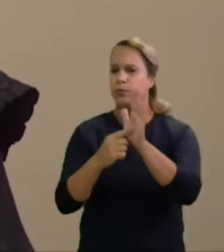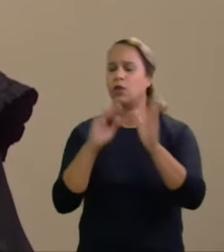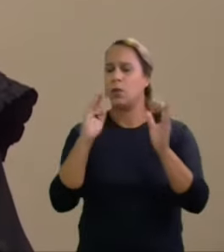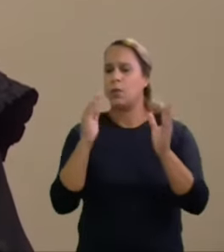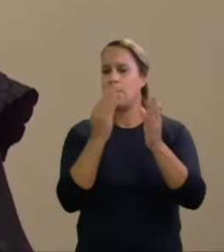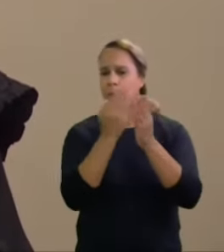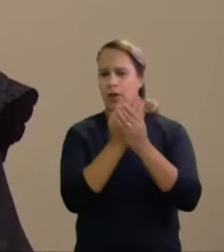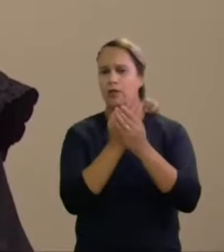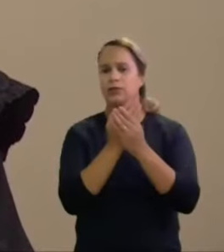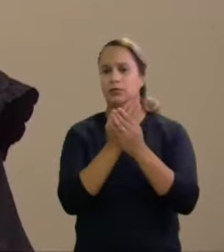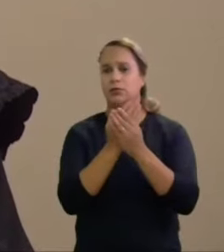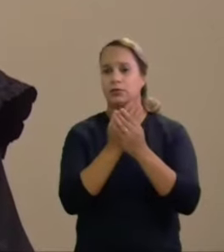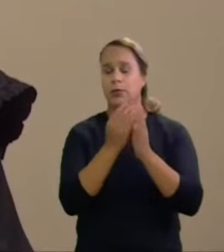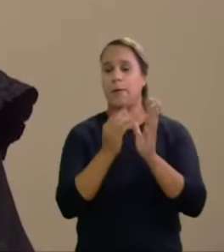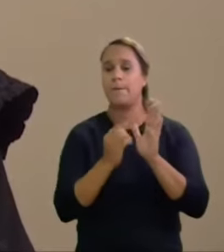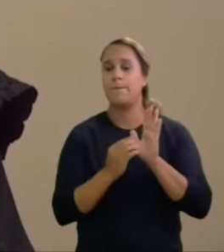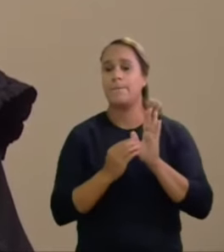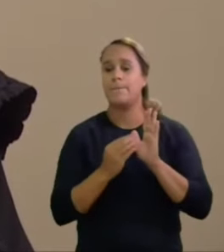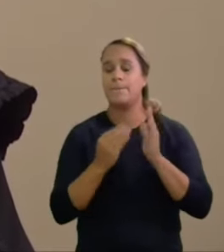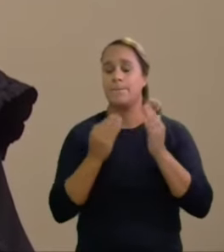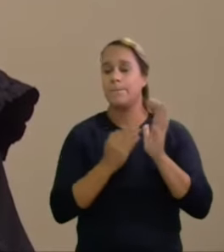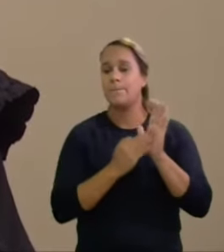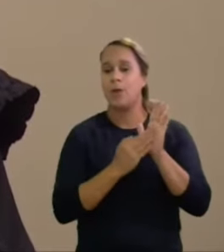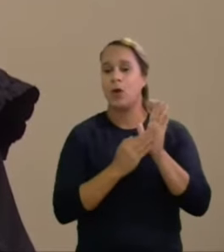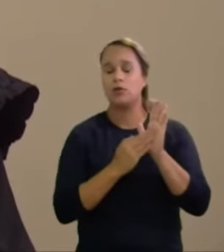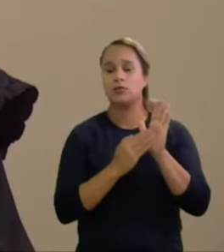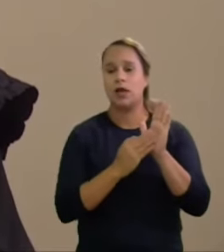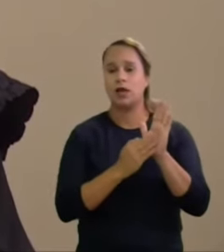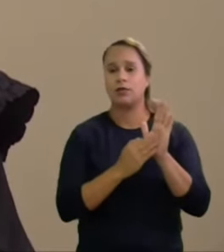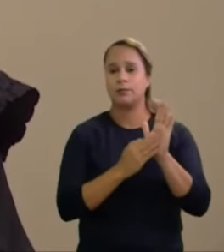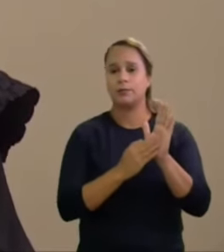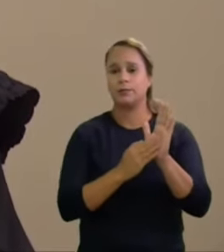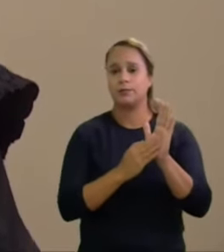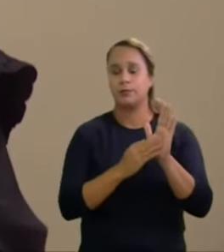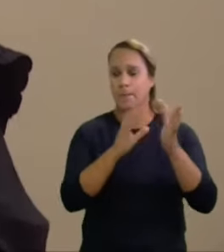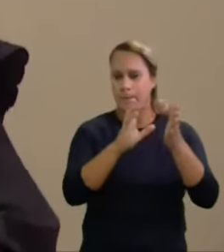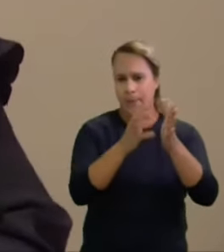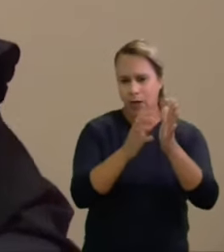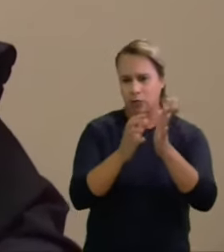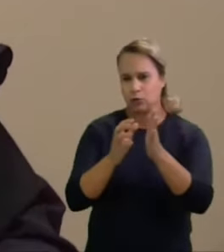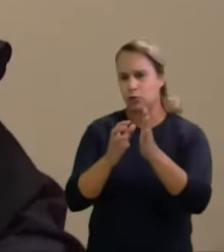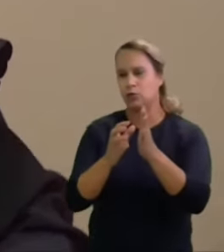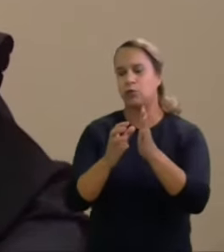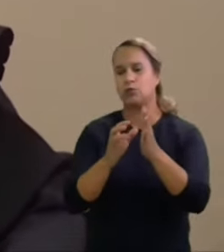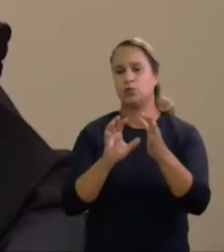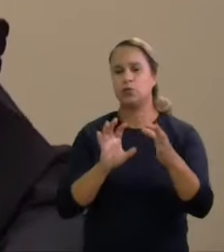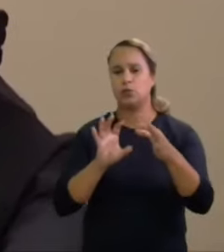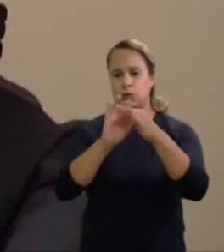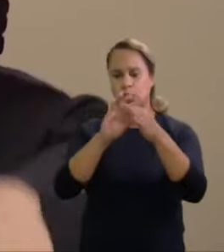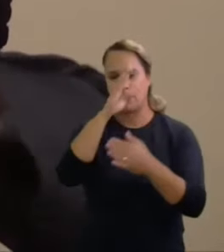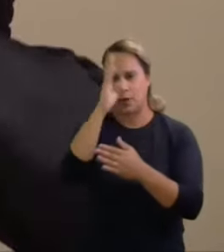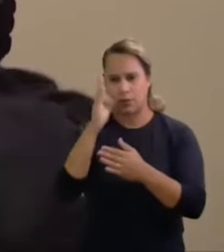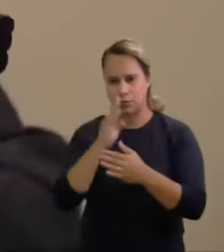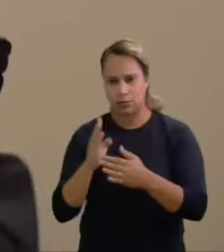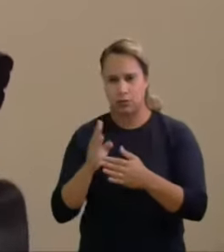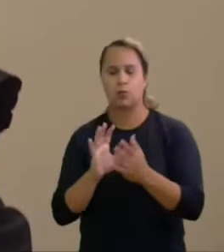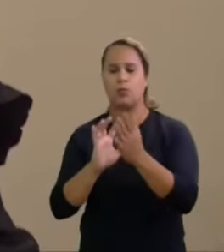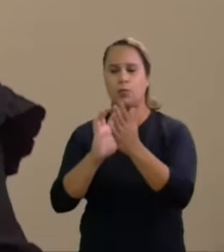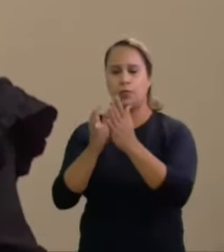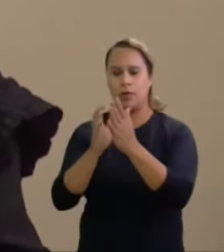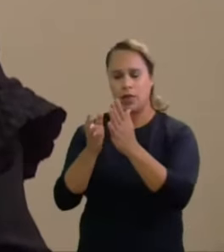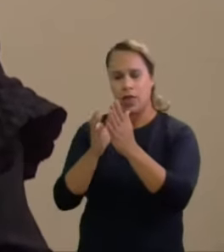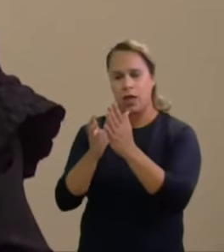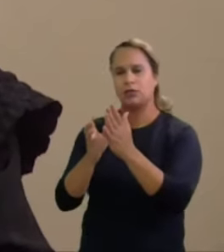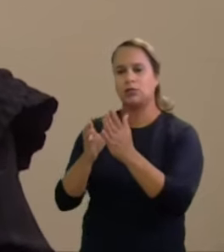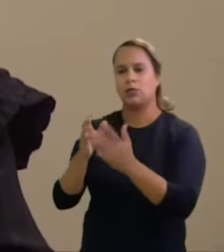partidos União Brasil Diretório Estadual do Paraná pelo Partido Podemos e pela Fundação Trabalhista